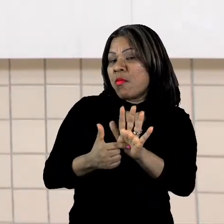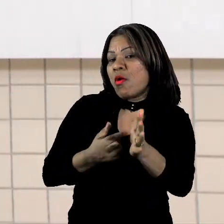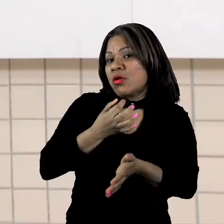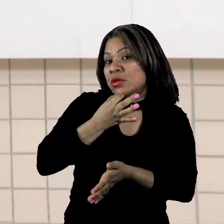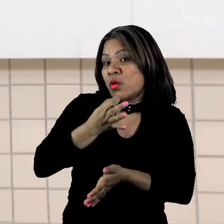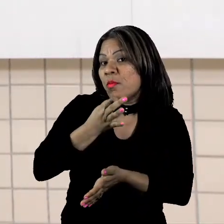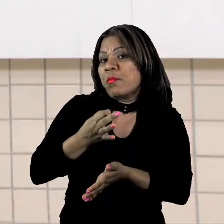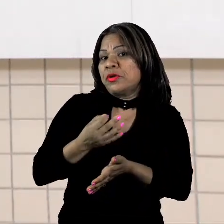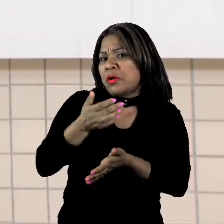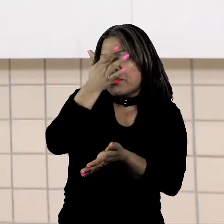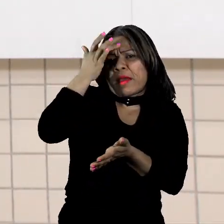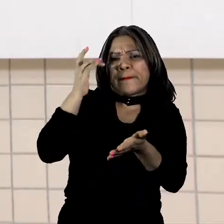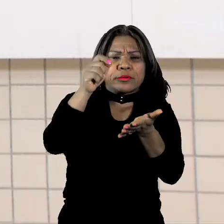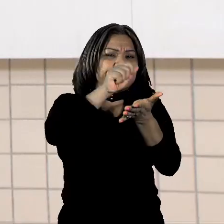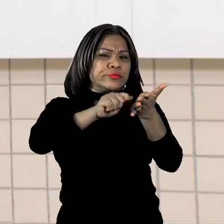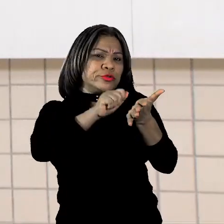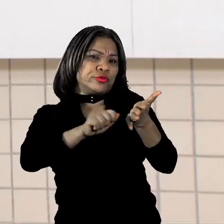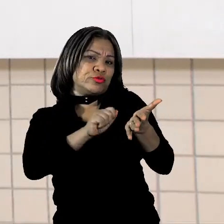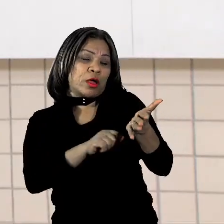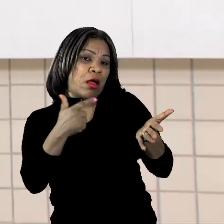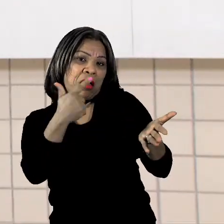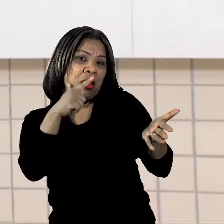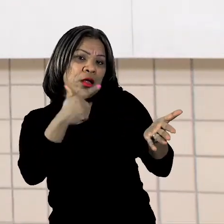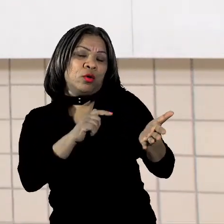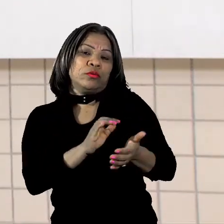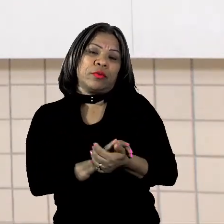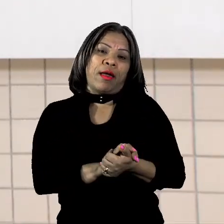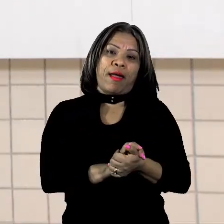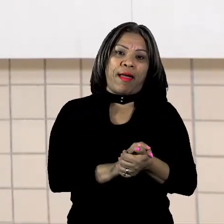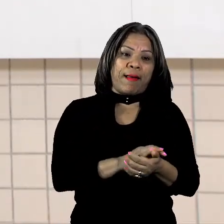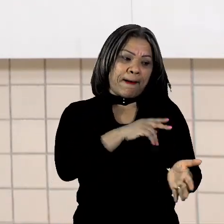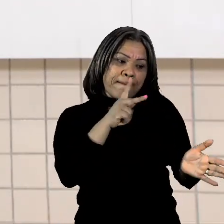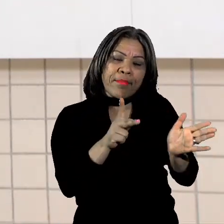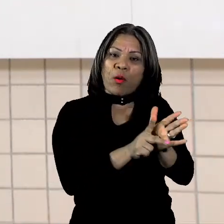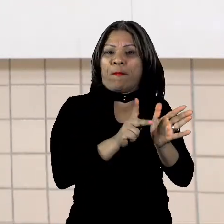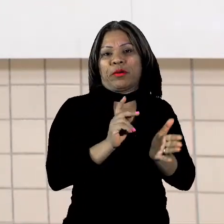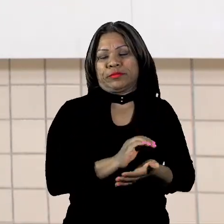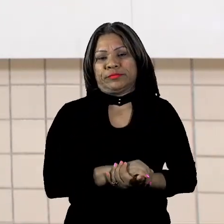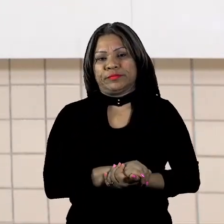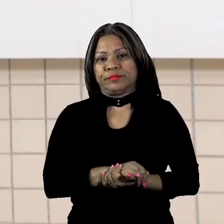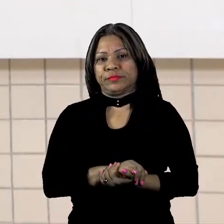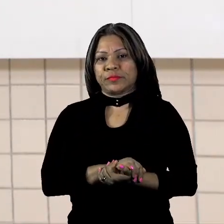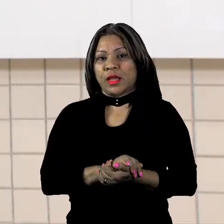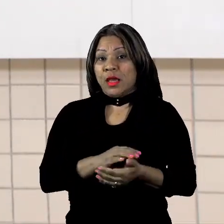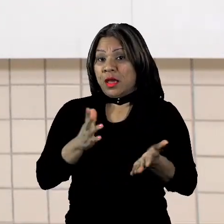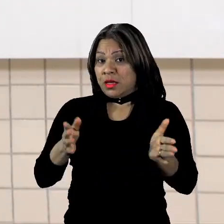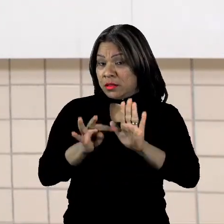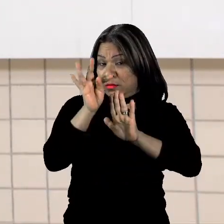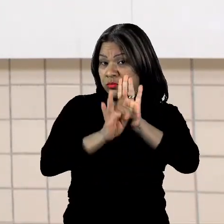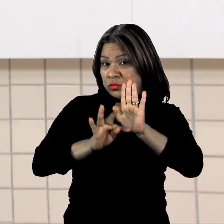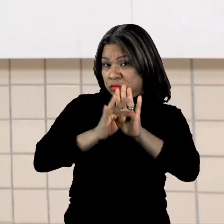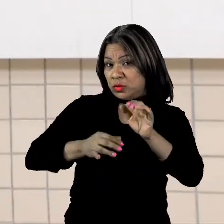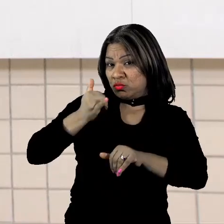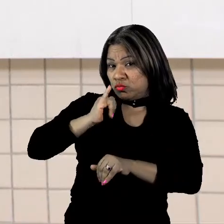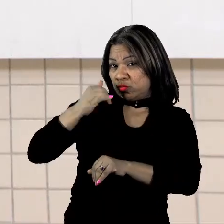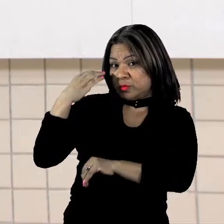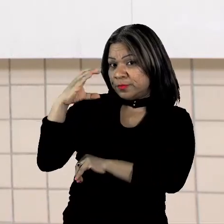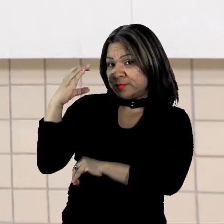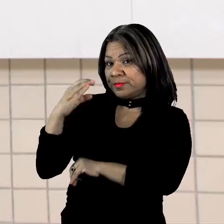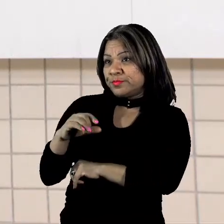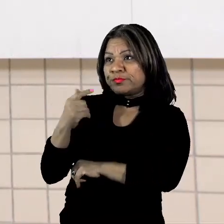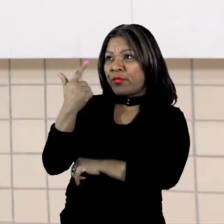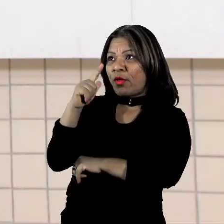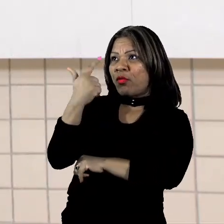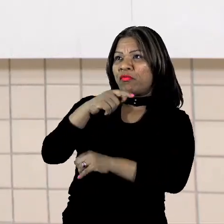não tem traços de personalidade. Num texto de divulgação científica, não vai estar escrito assim,